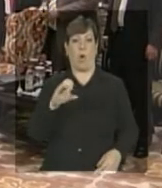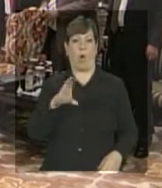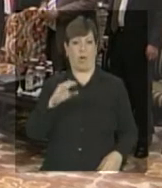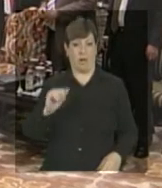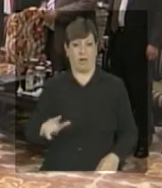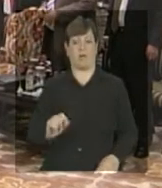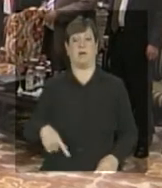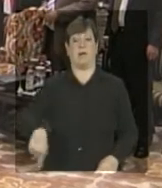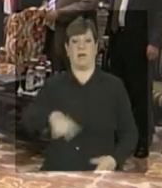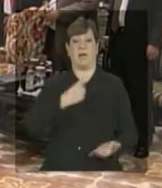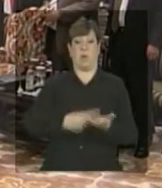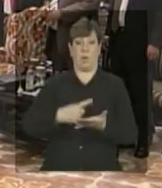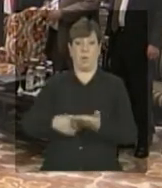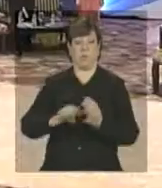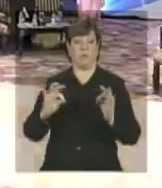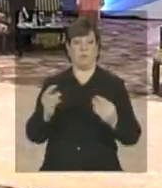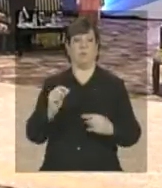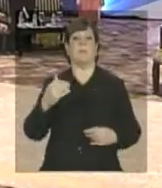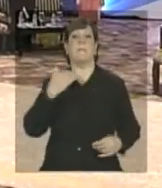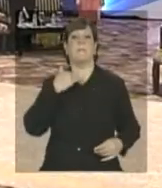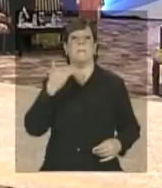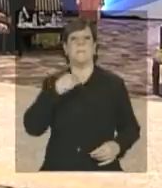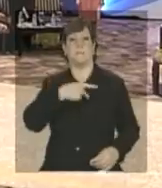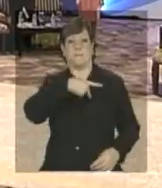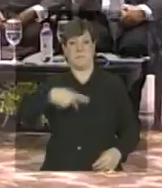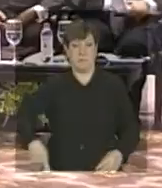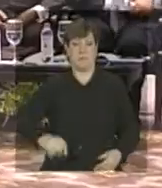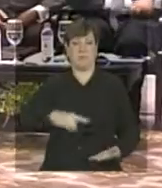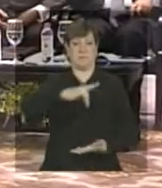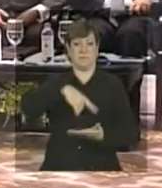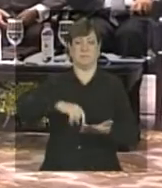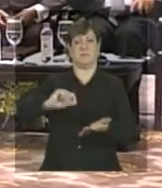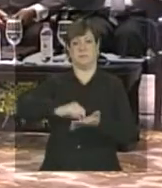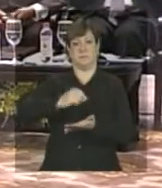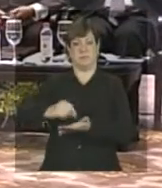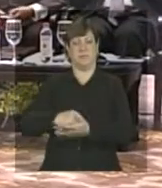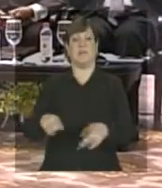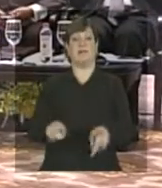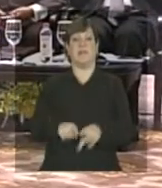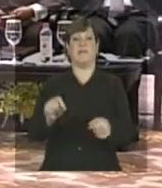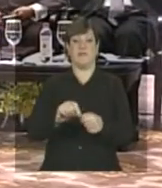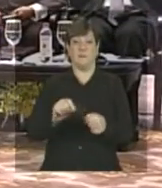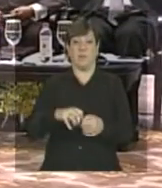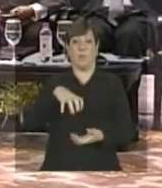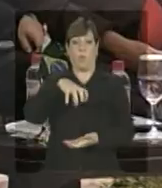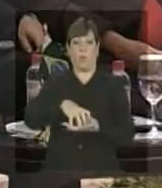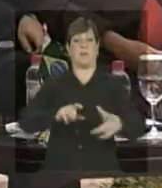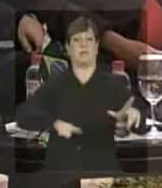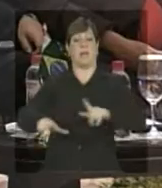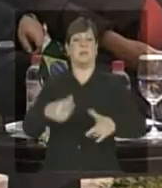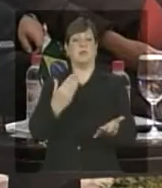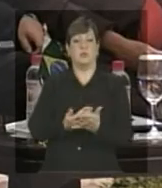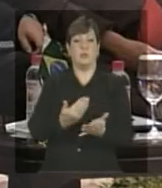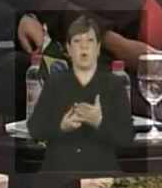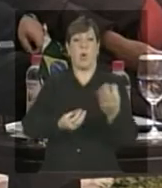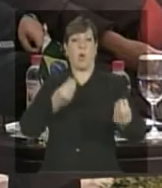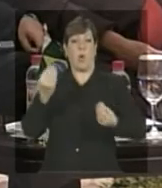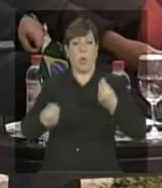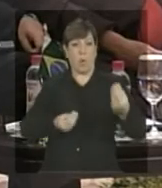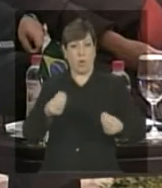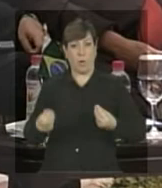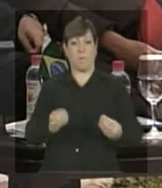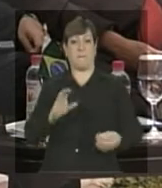assinado pelos presidentes dos bancos de desenvolvimento. Foi instalado também um grupo de trabalho para estudar a criação do Banco de